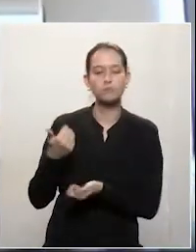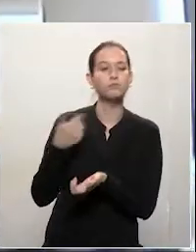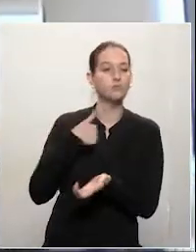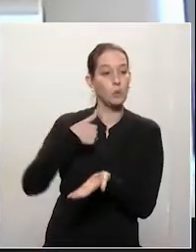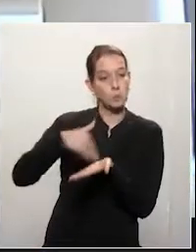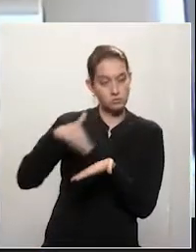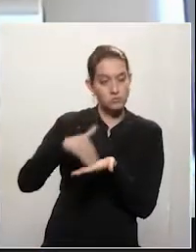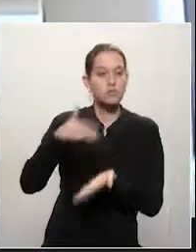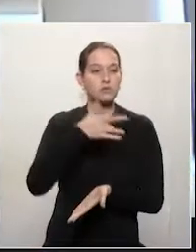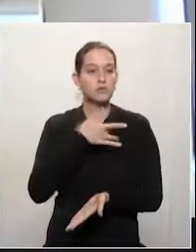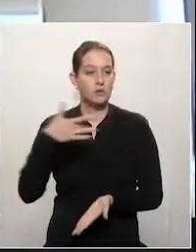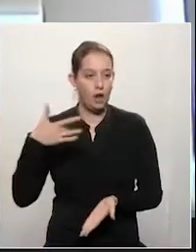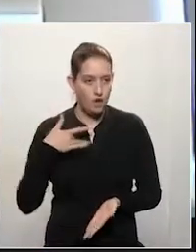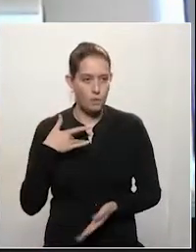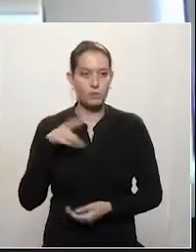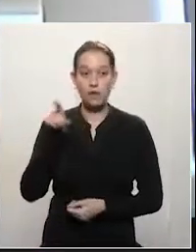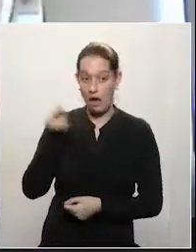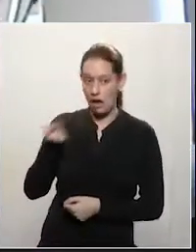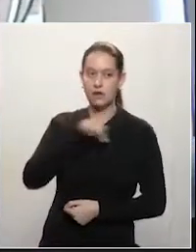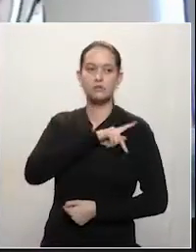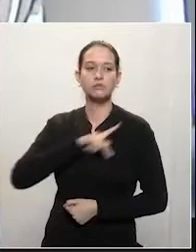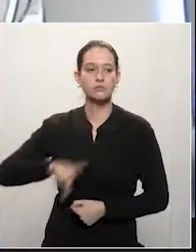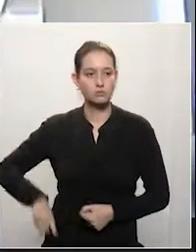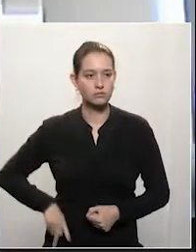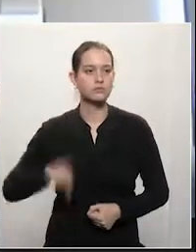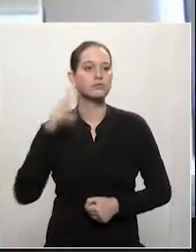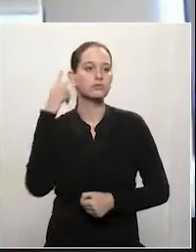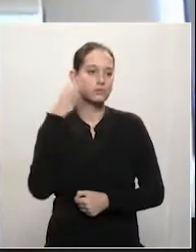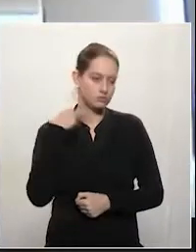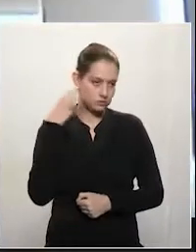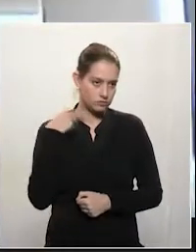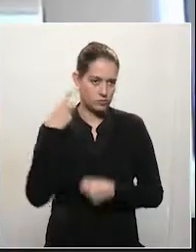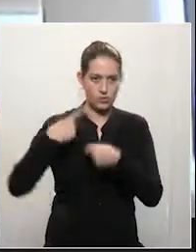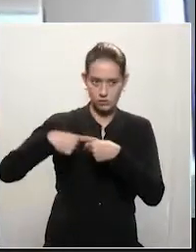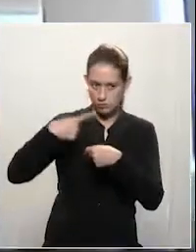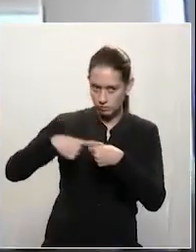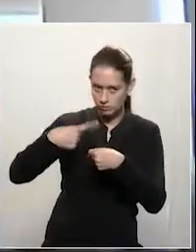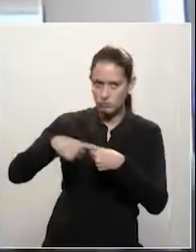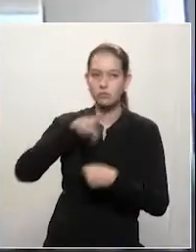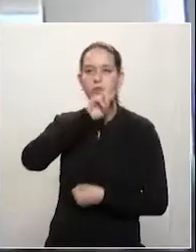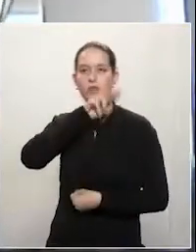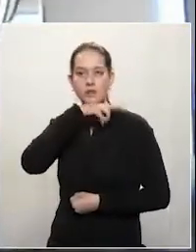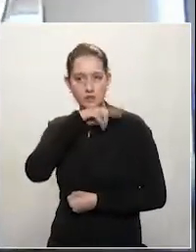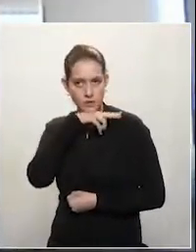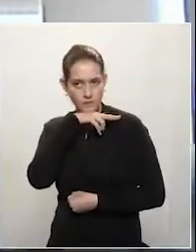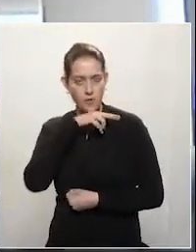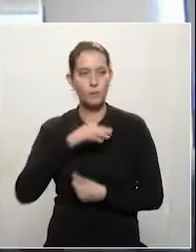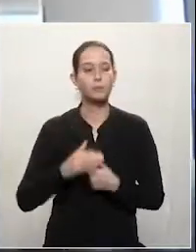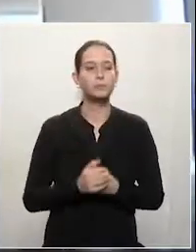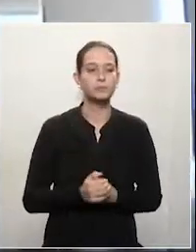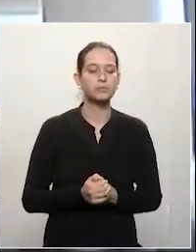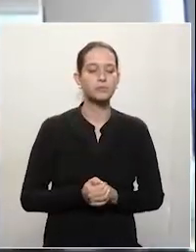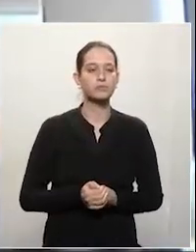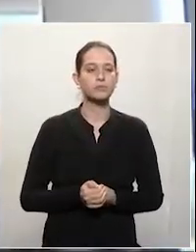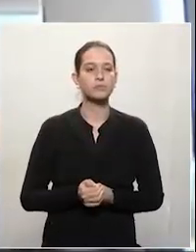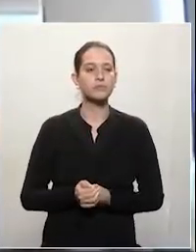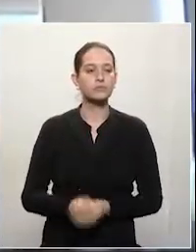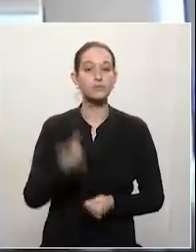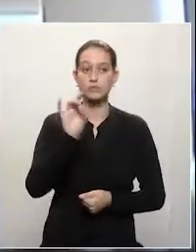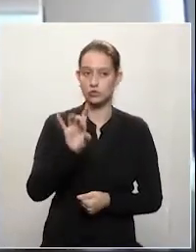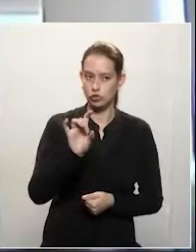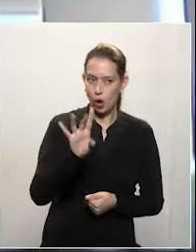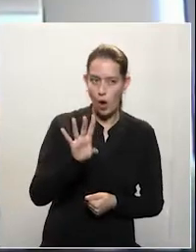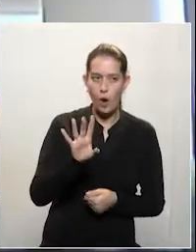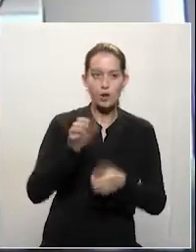da Câmara de Vereadores da nossa querida Cascavel. Eu quero só, em cima da lembrança do deputado subtenente Everton,